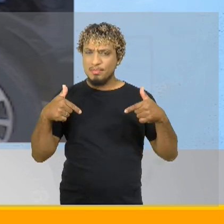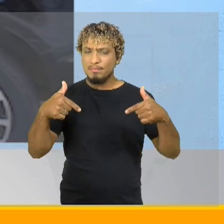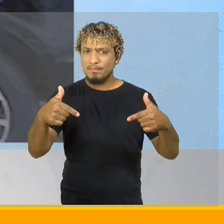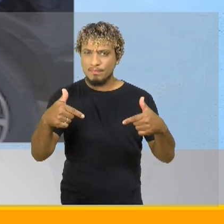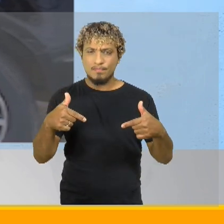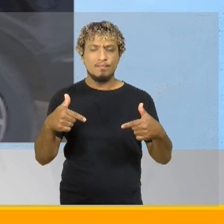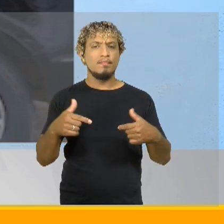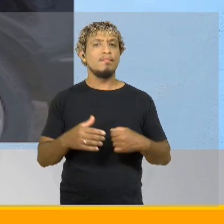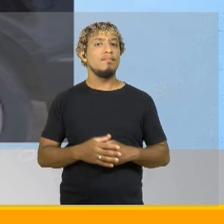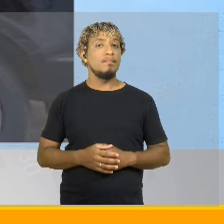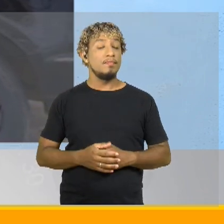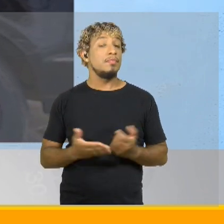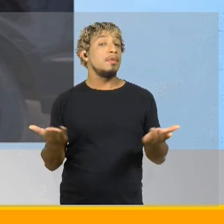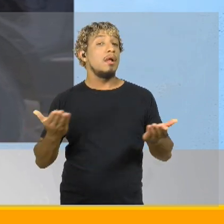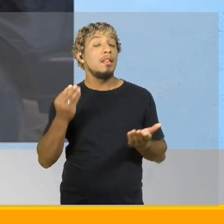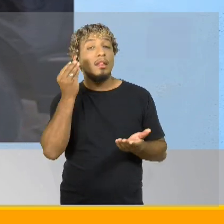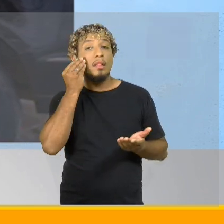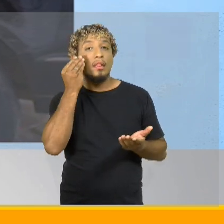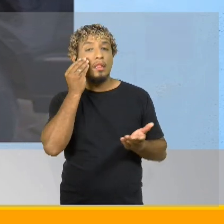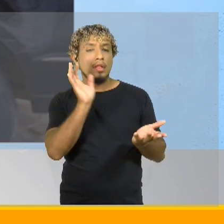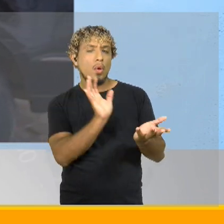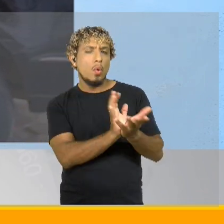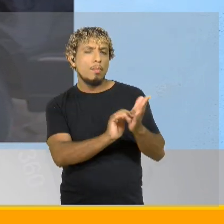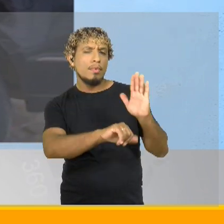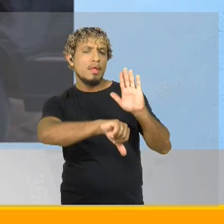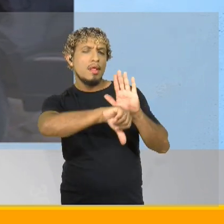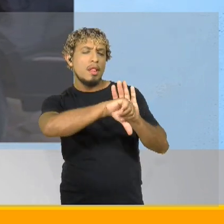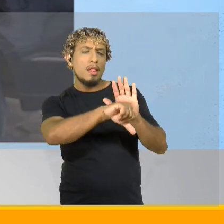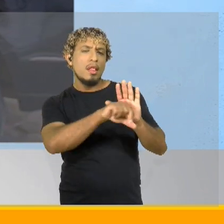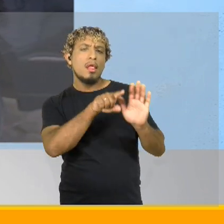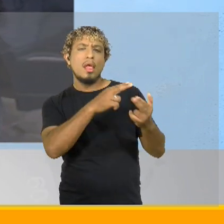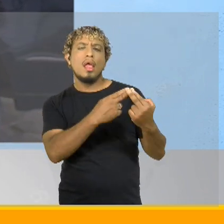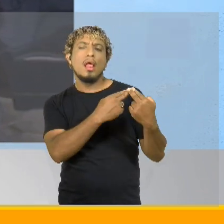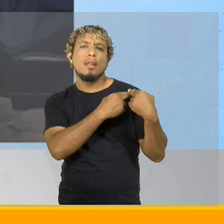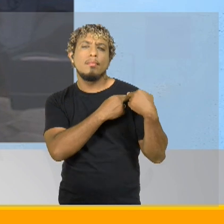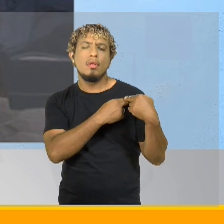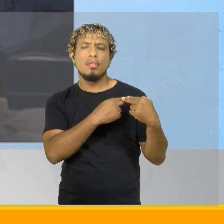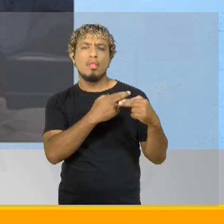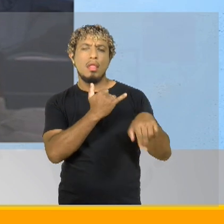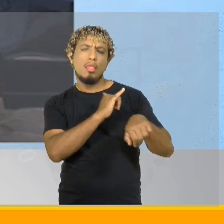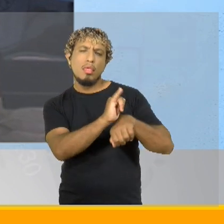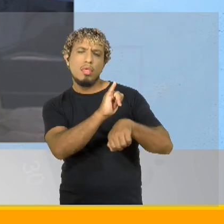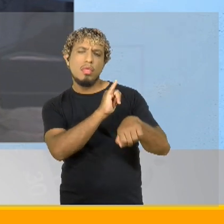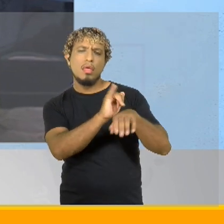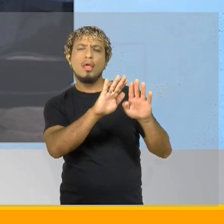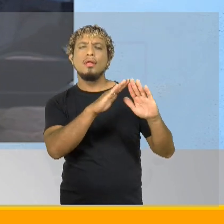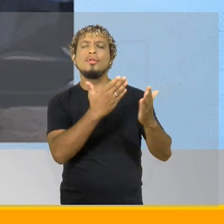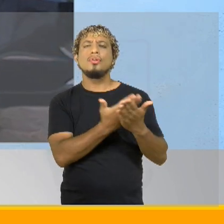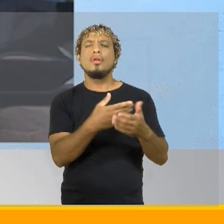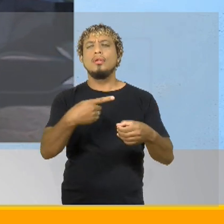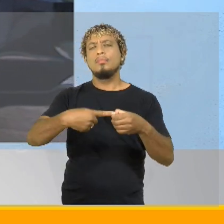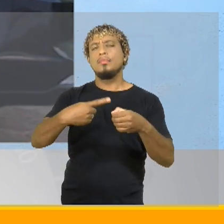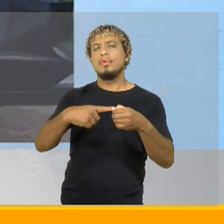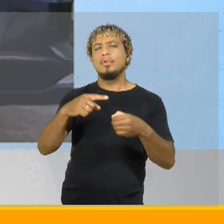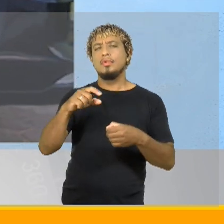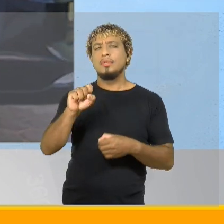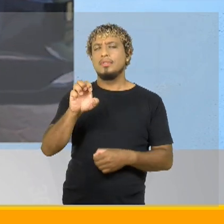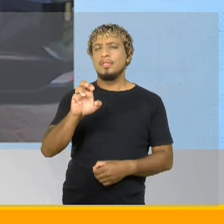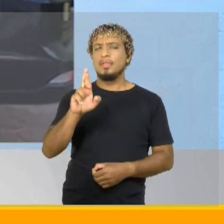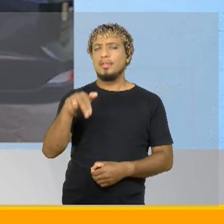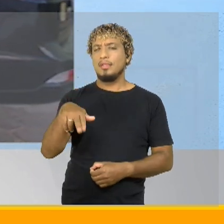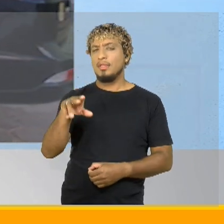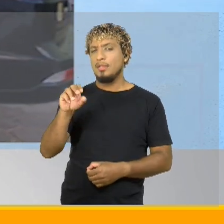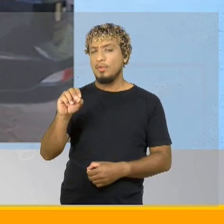Nonsense 2 para desarticular um grupo criminoso responsável pela fraude do censo escolar do município de Serrano, no